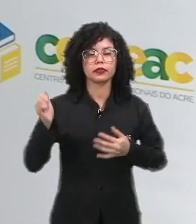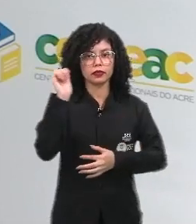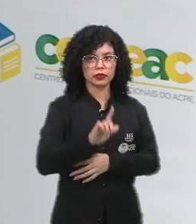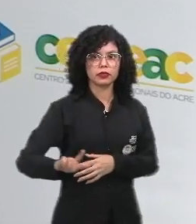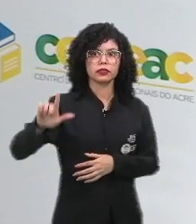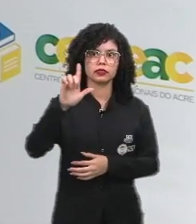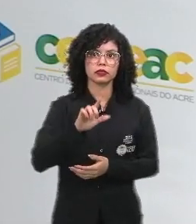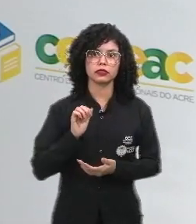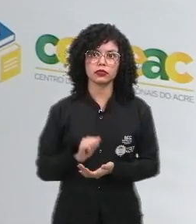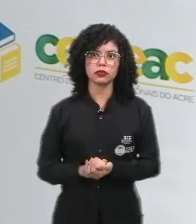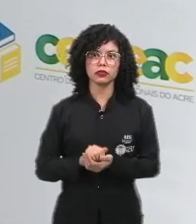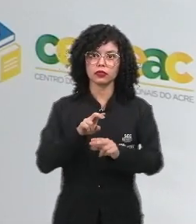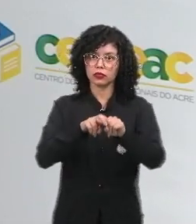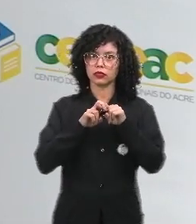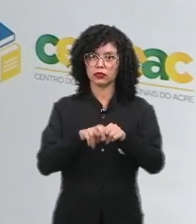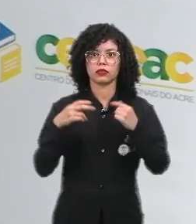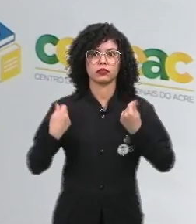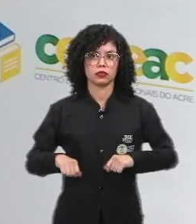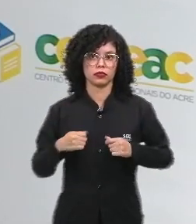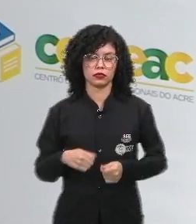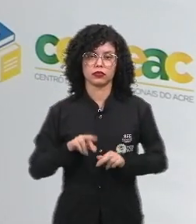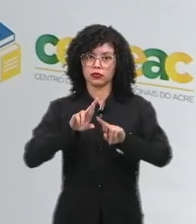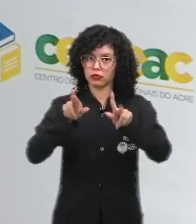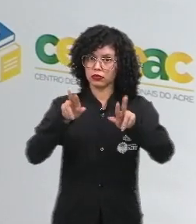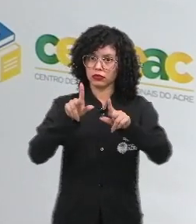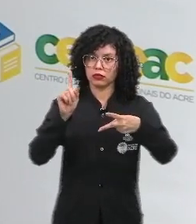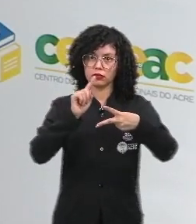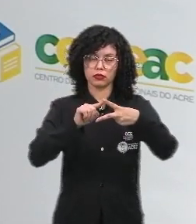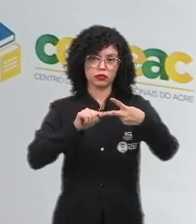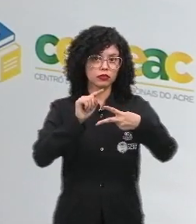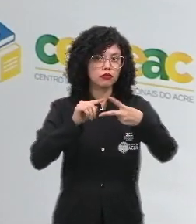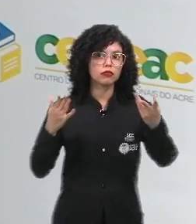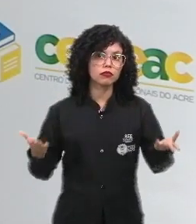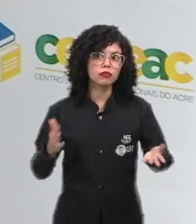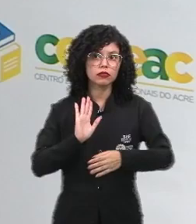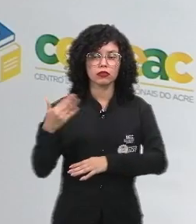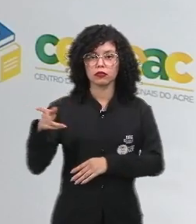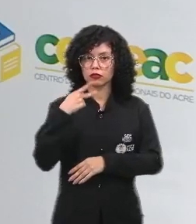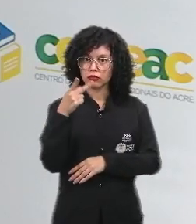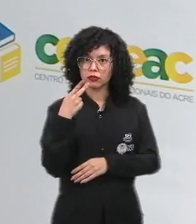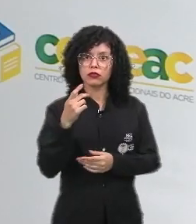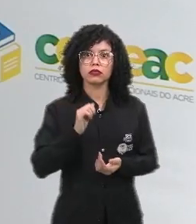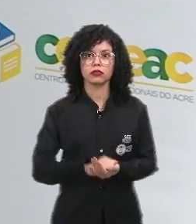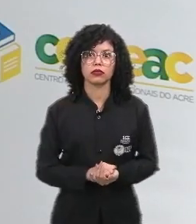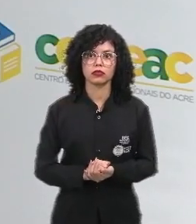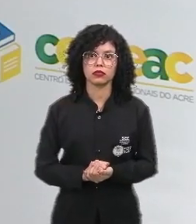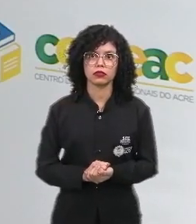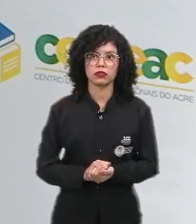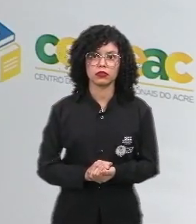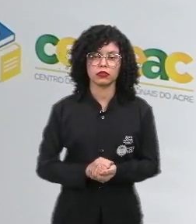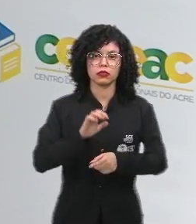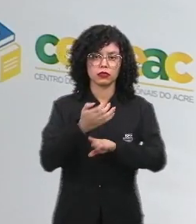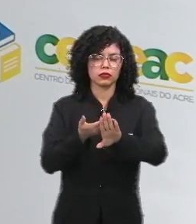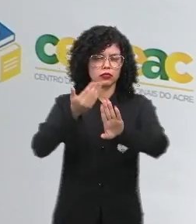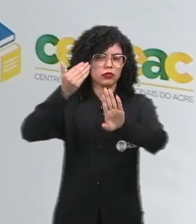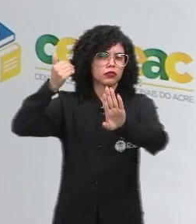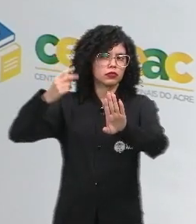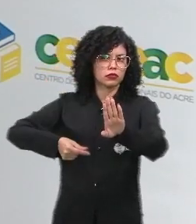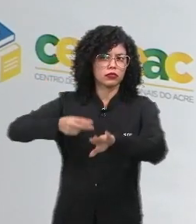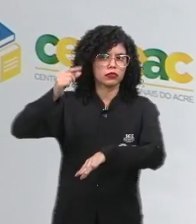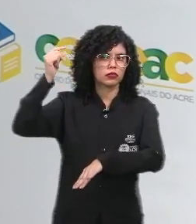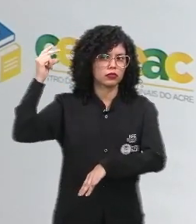literária e por isso é necessário diferenciá-los, viu? Então, quando nós falamos aí em era de produção